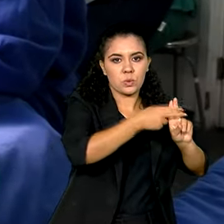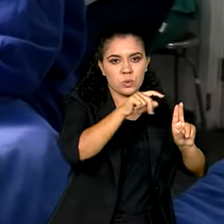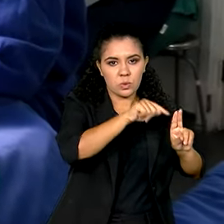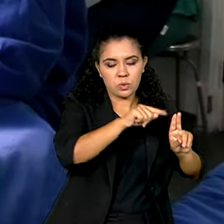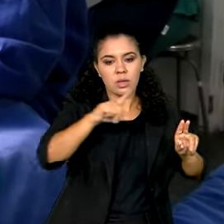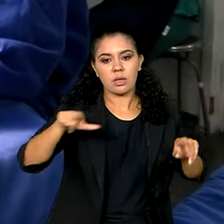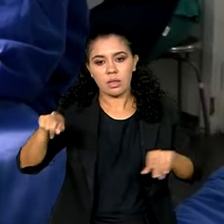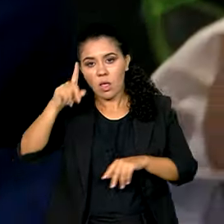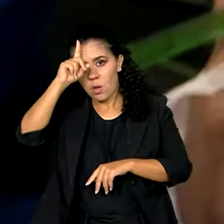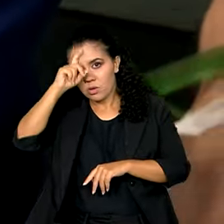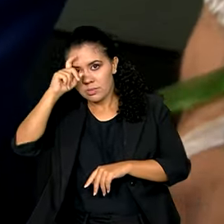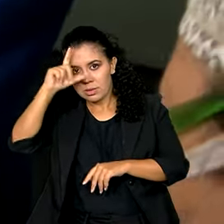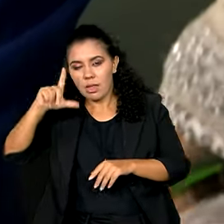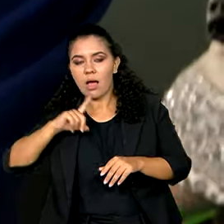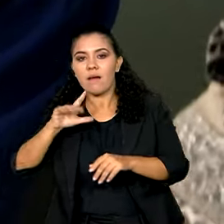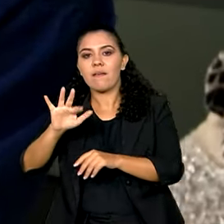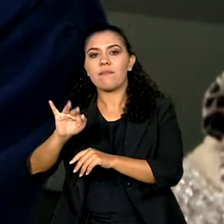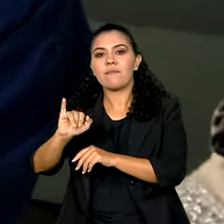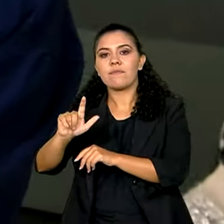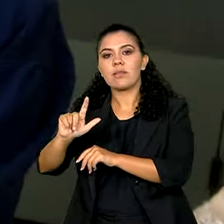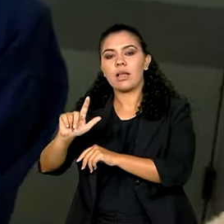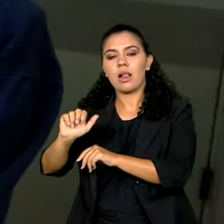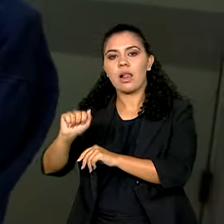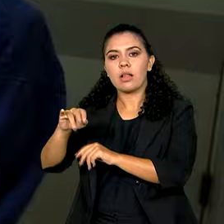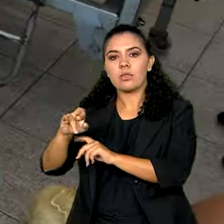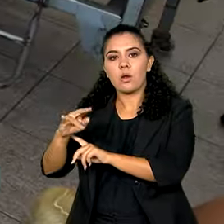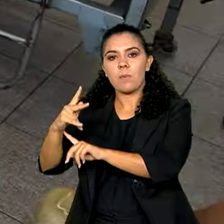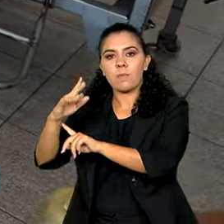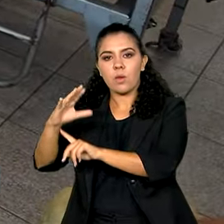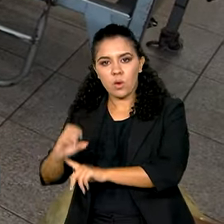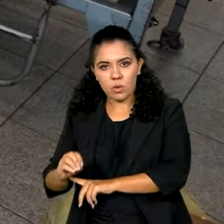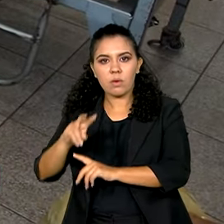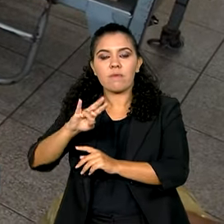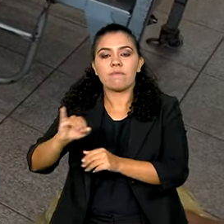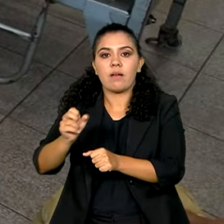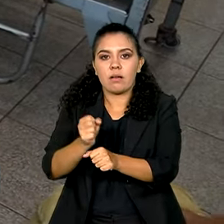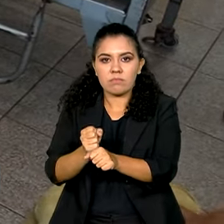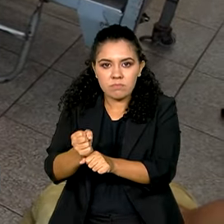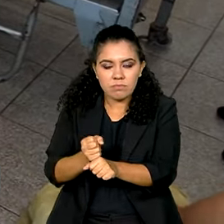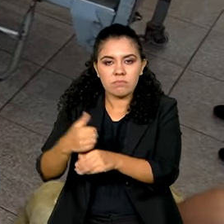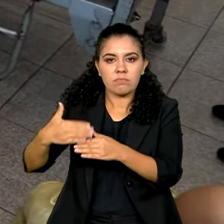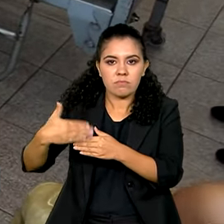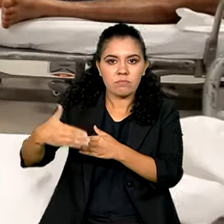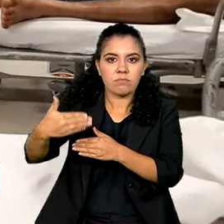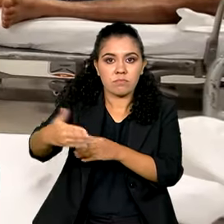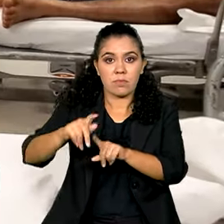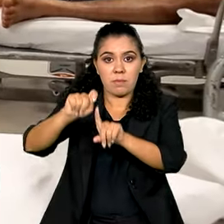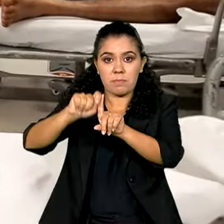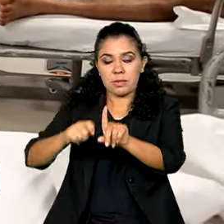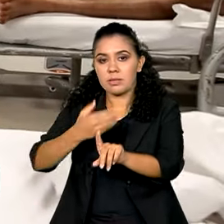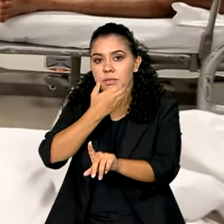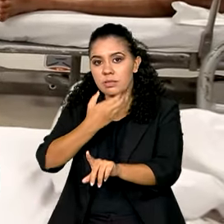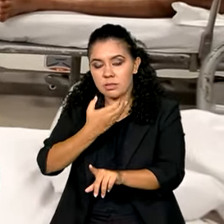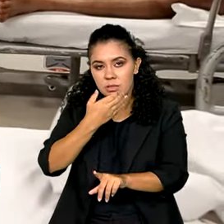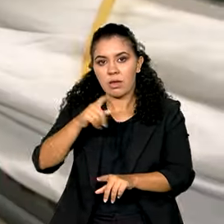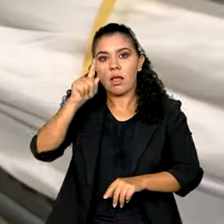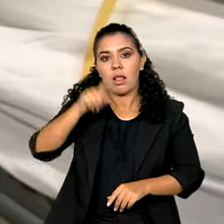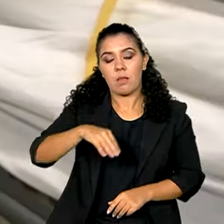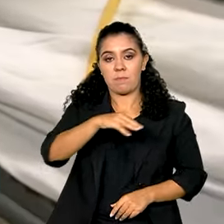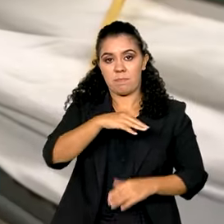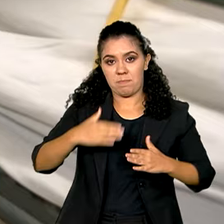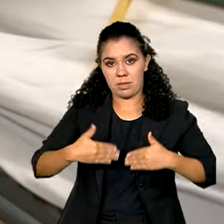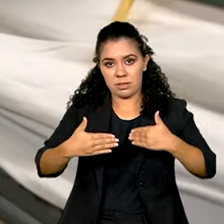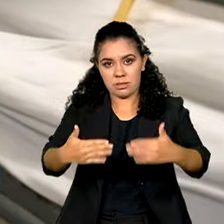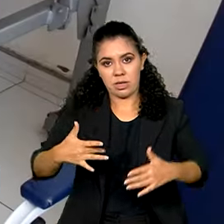filantrópicos, por exemplo, será revisado a cada ano no mês de dezembro. A revisão será feita pelo Ministério da Saúde